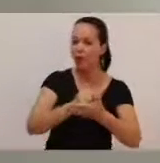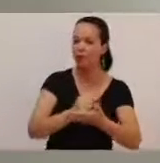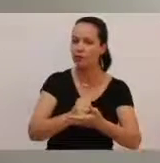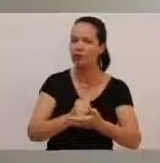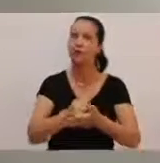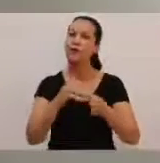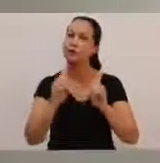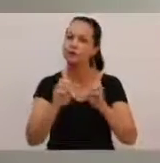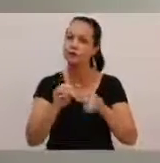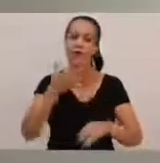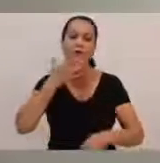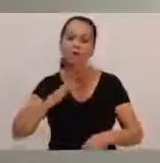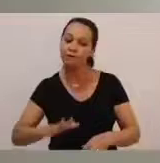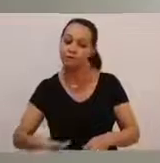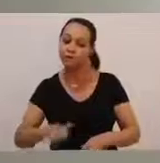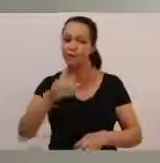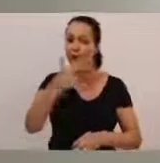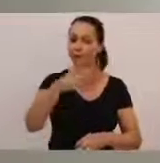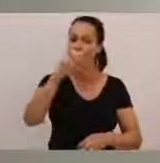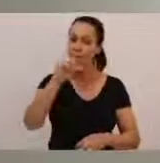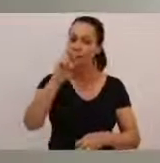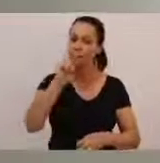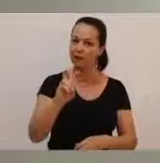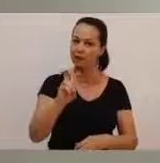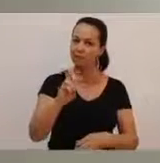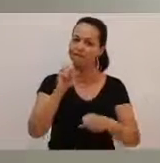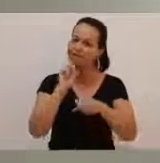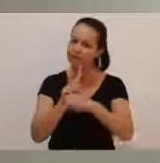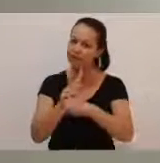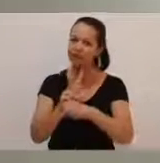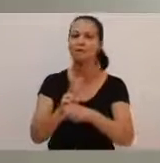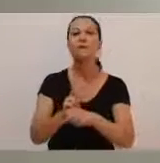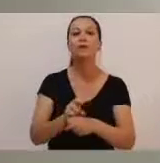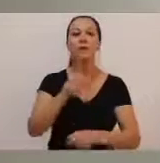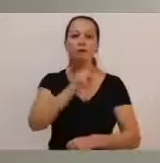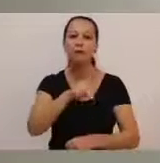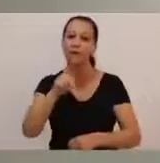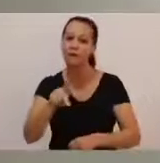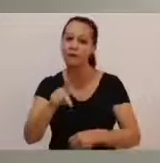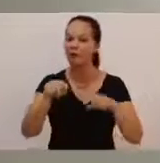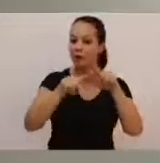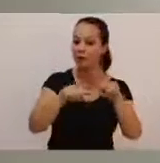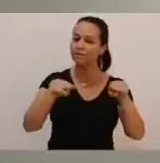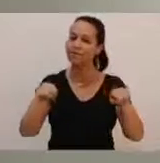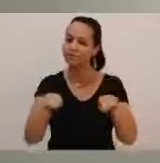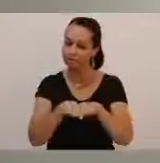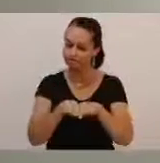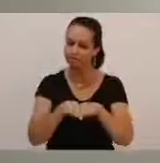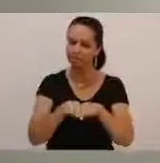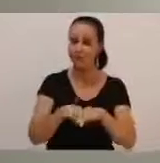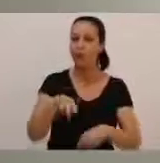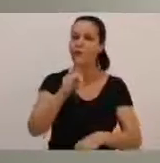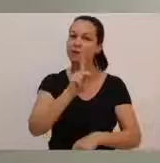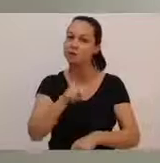educação infantil, mais 295 vagas para professores. Nós teremos